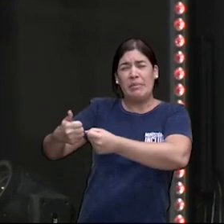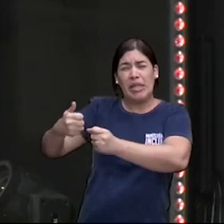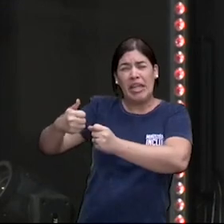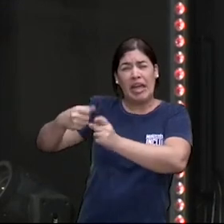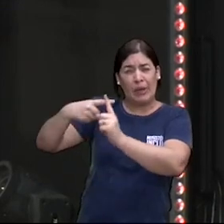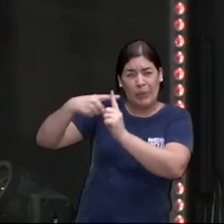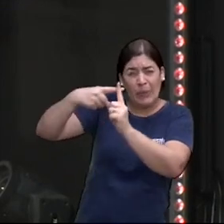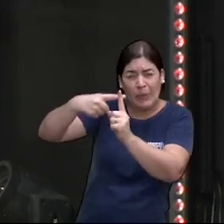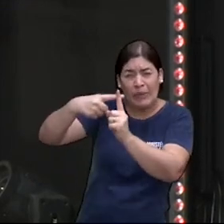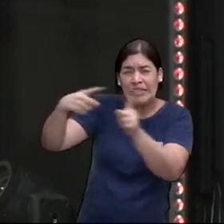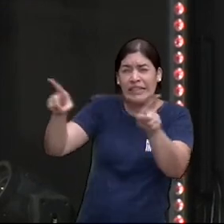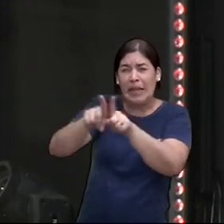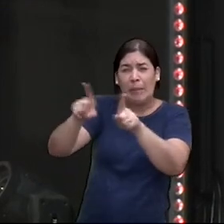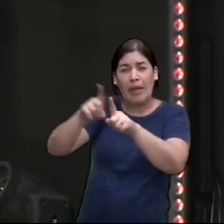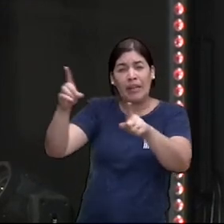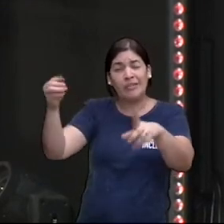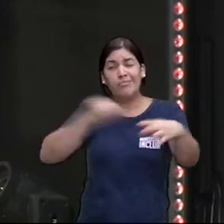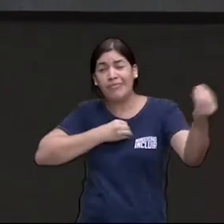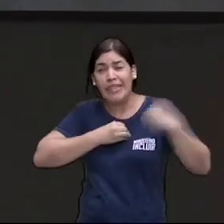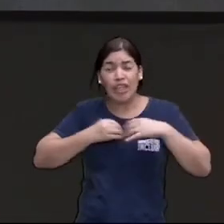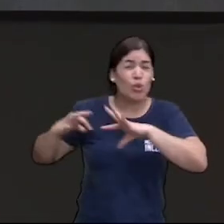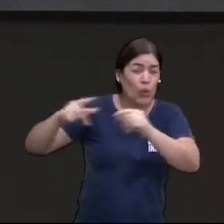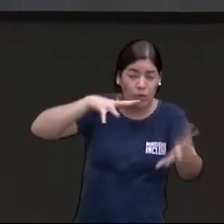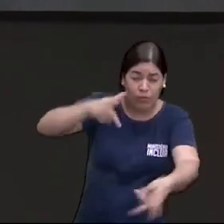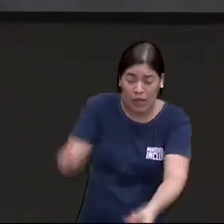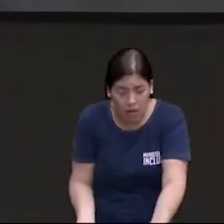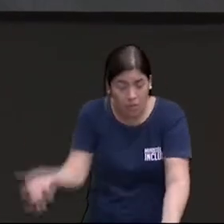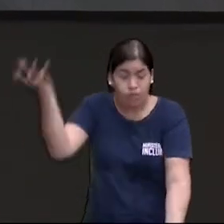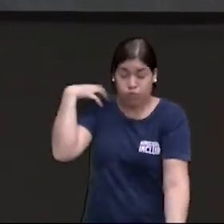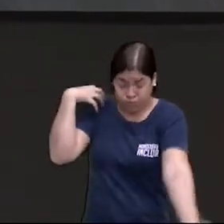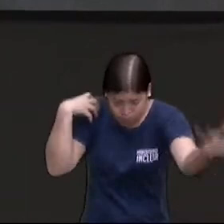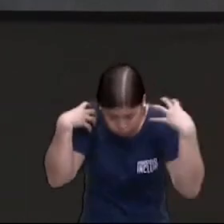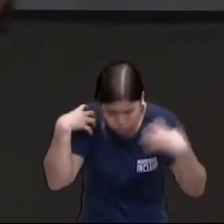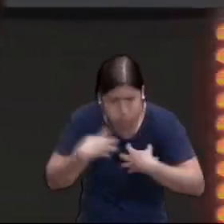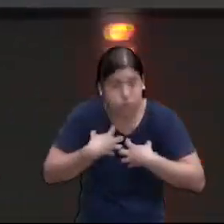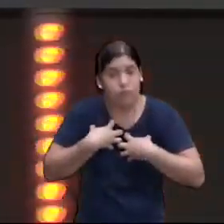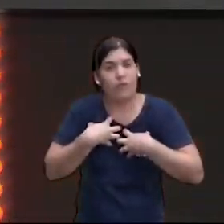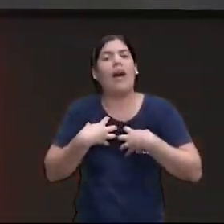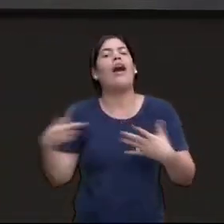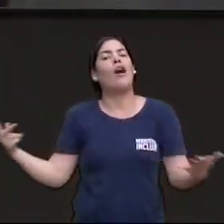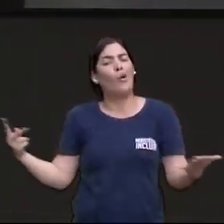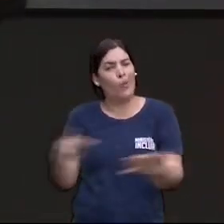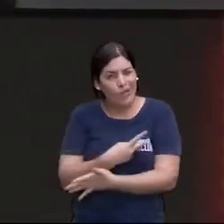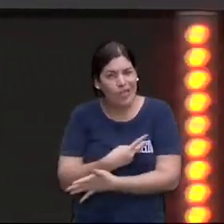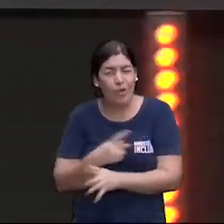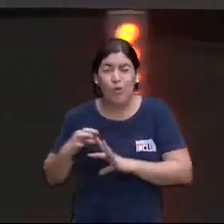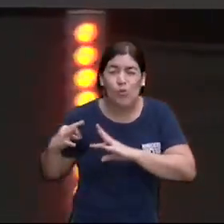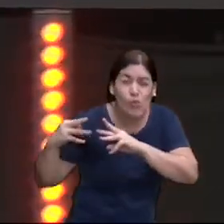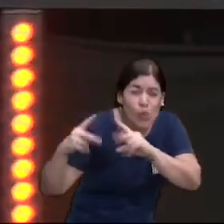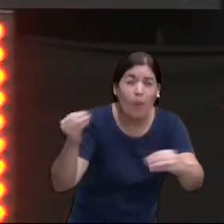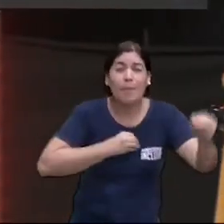a iniquidade da humanidade sobre mim foi isso que aconteceu no calvário todos os pecados que você praticou